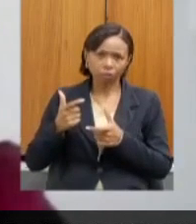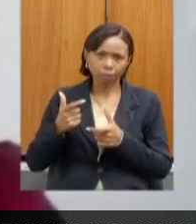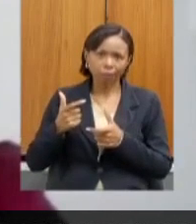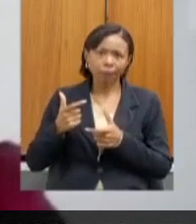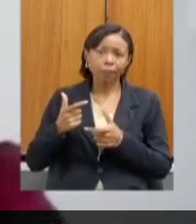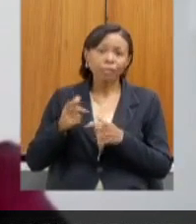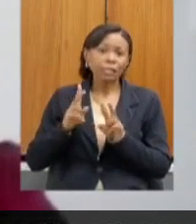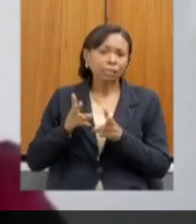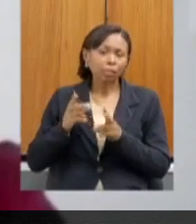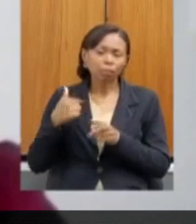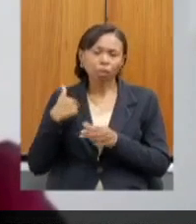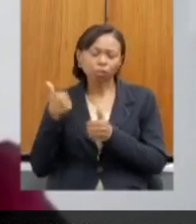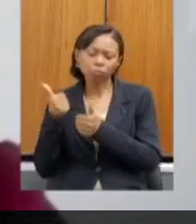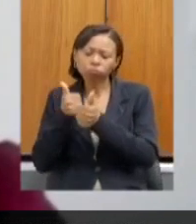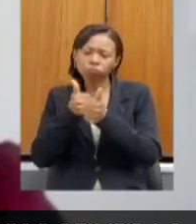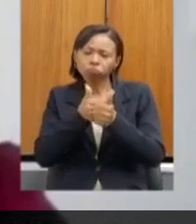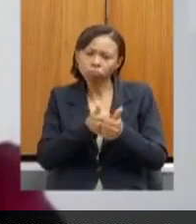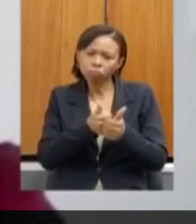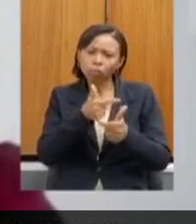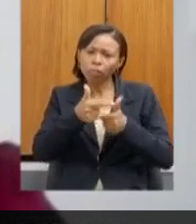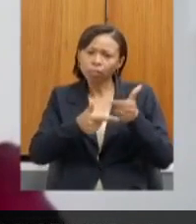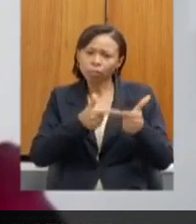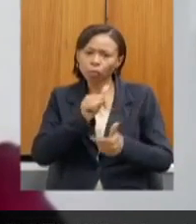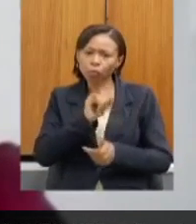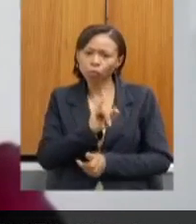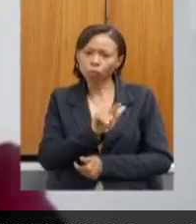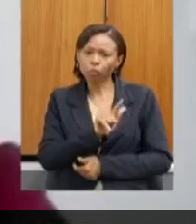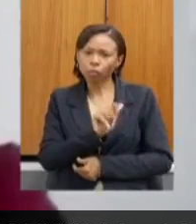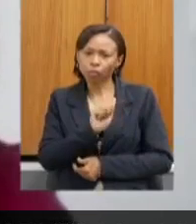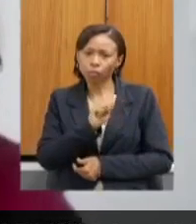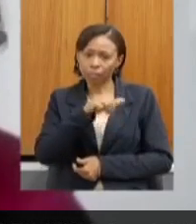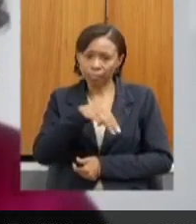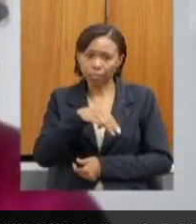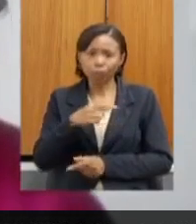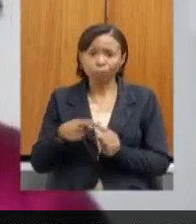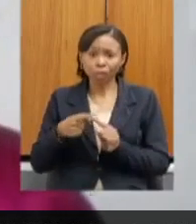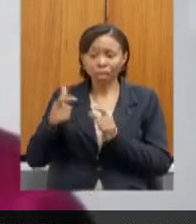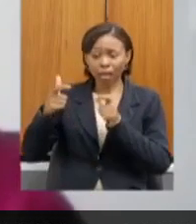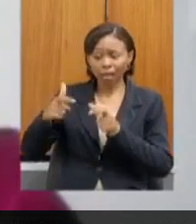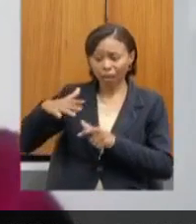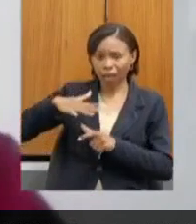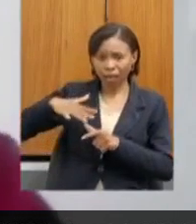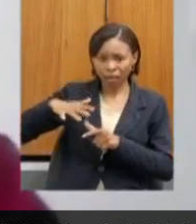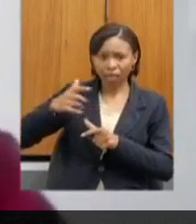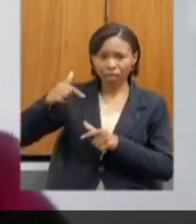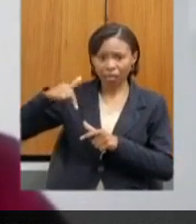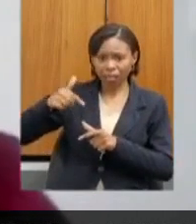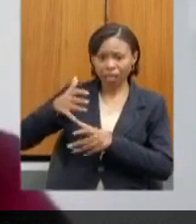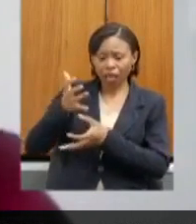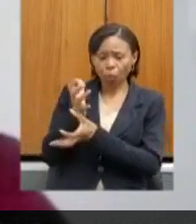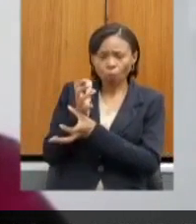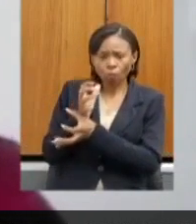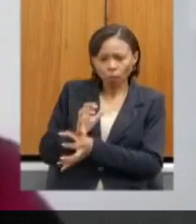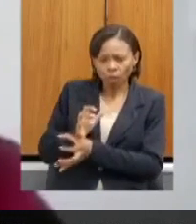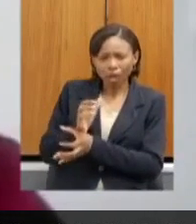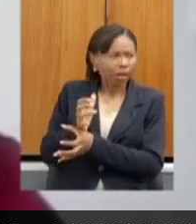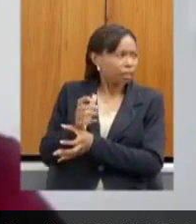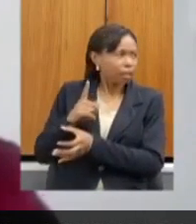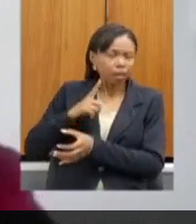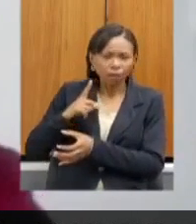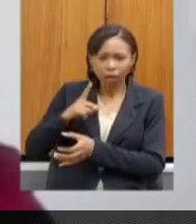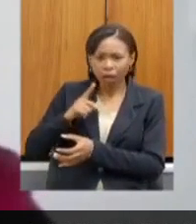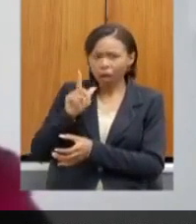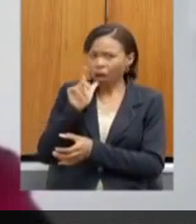sempre acompanhando o trabalho do IGAM, o fato da gente estar numa região semiárida, em que não só a água para beber, mas também para produzir